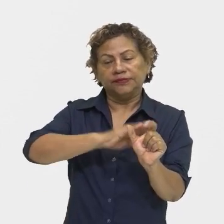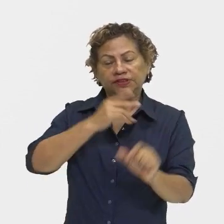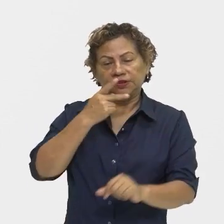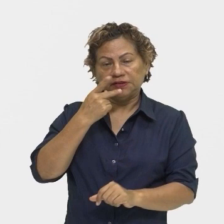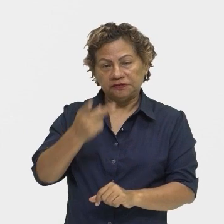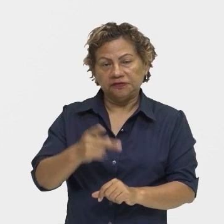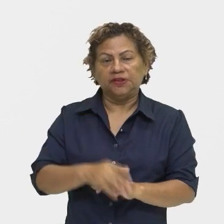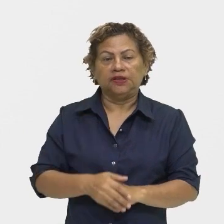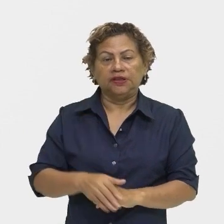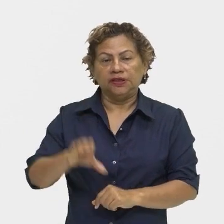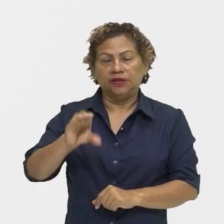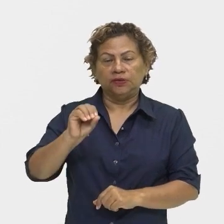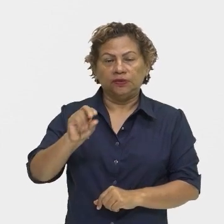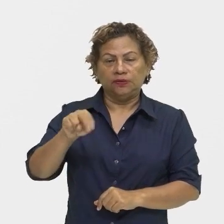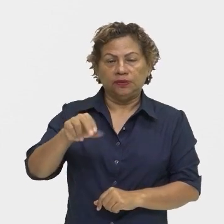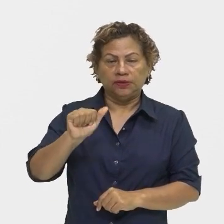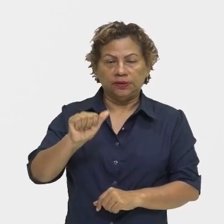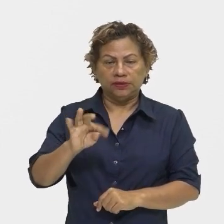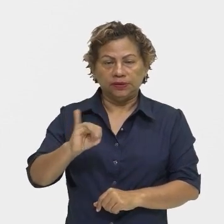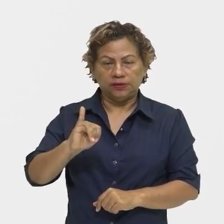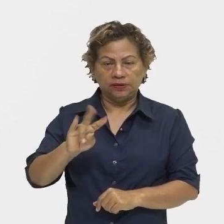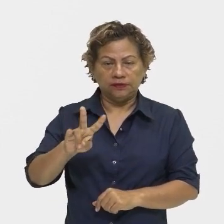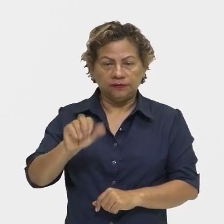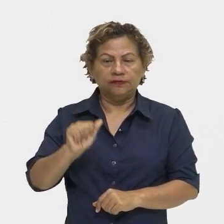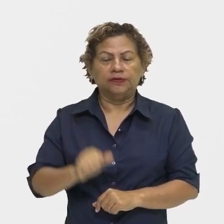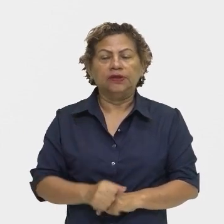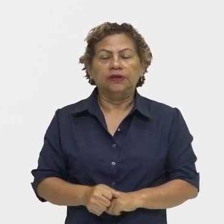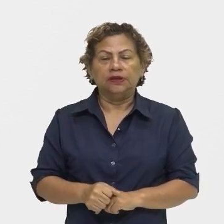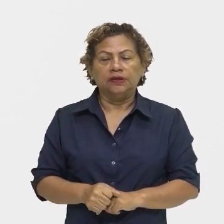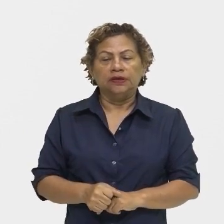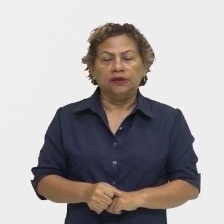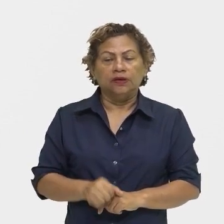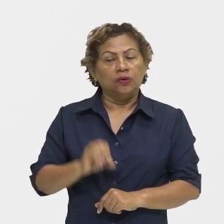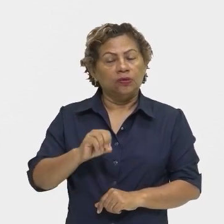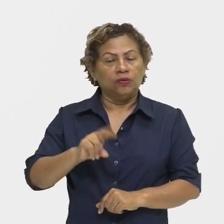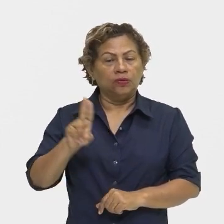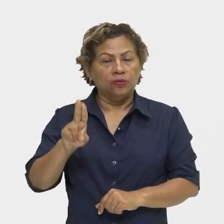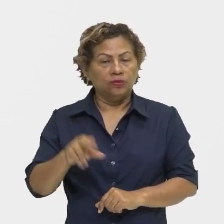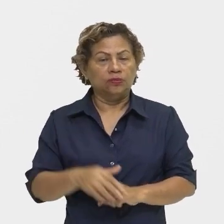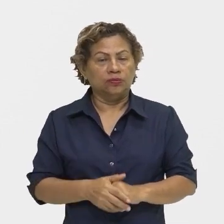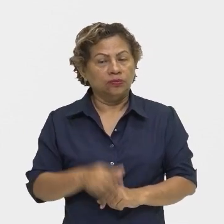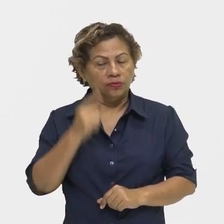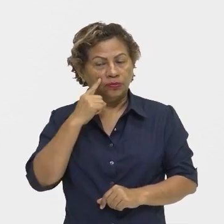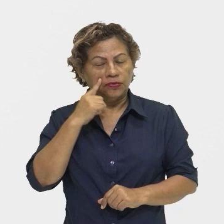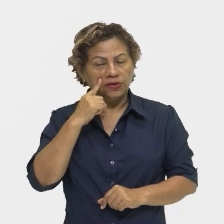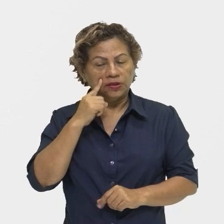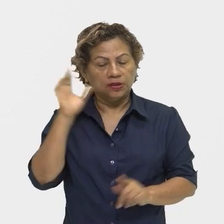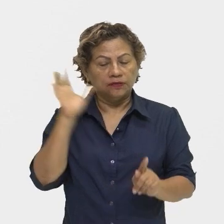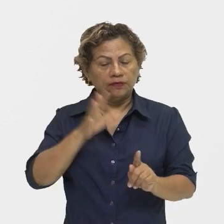A função conativa é caracterizada por uma linguagem persuasiva, que tem o intuito de convencer o leitor.